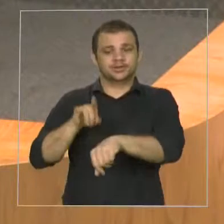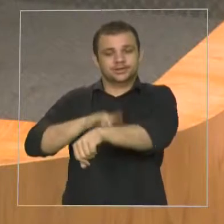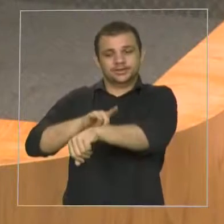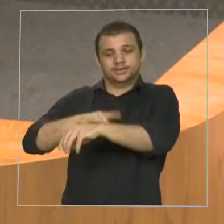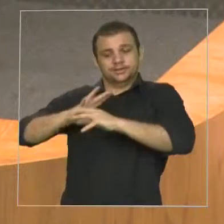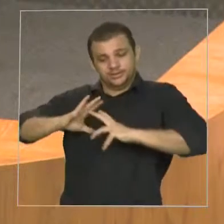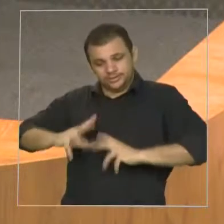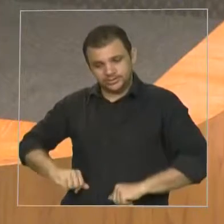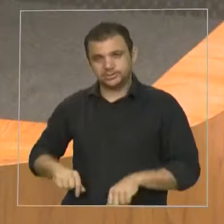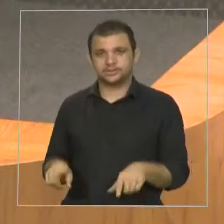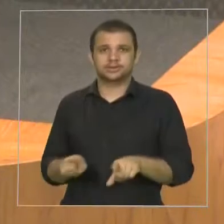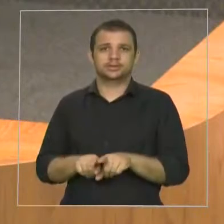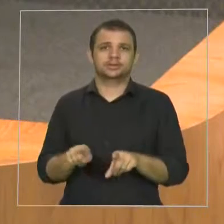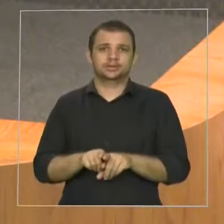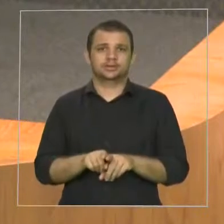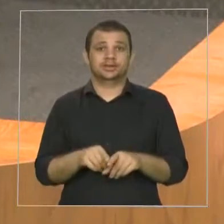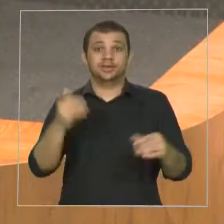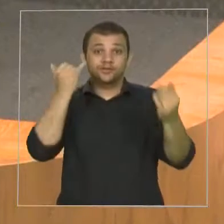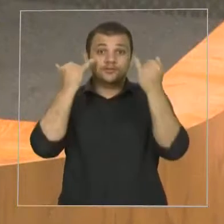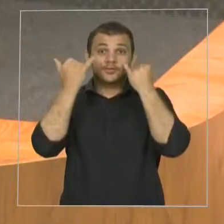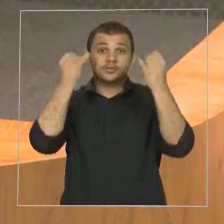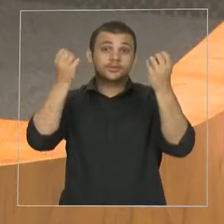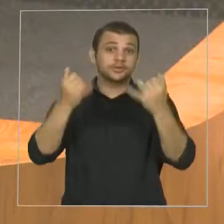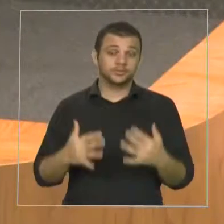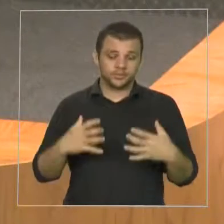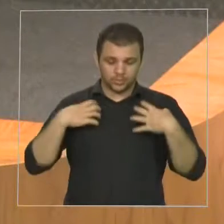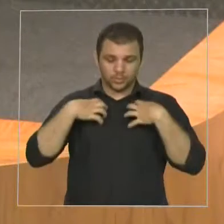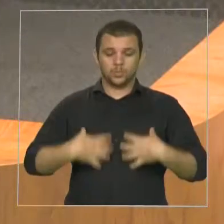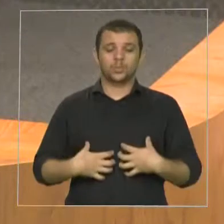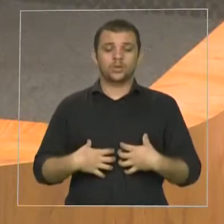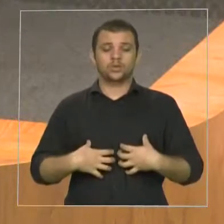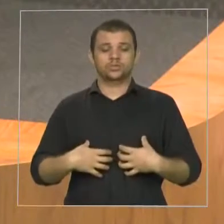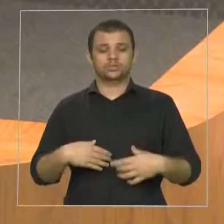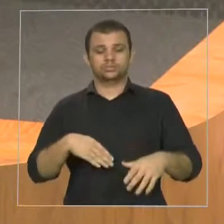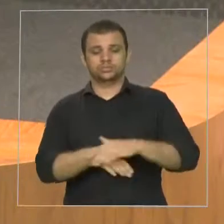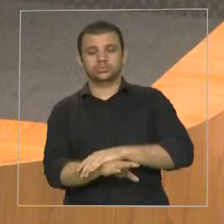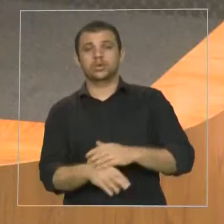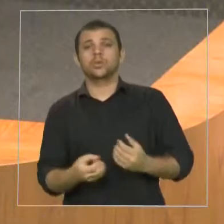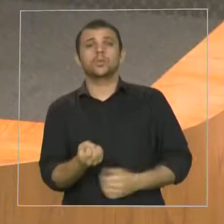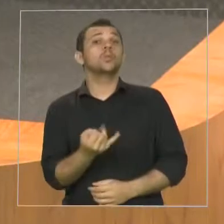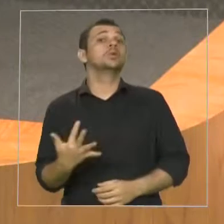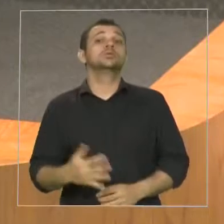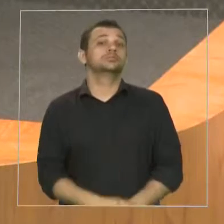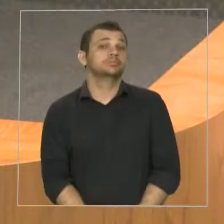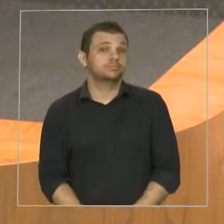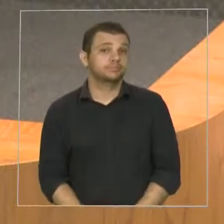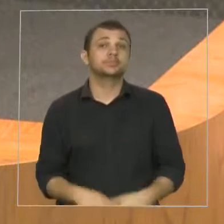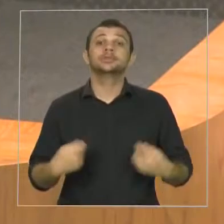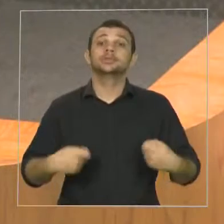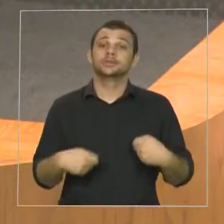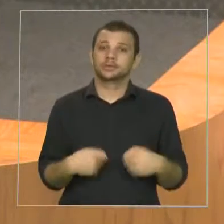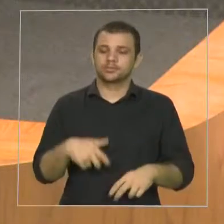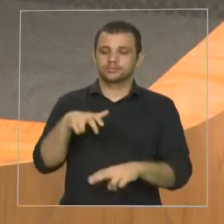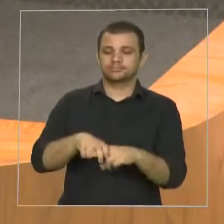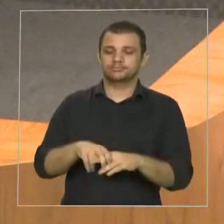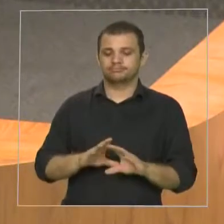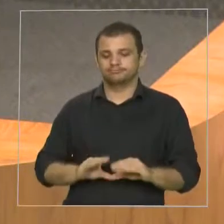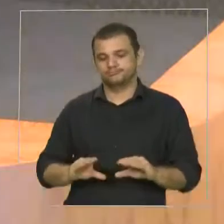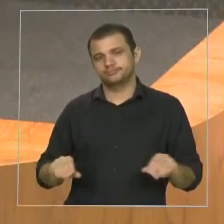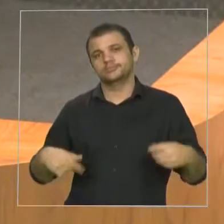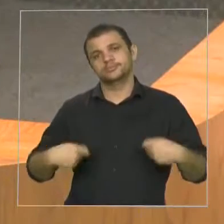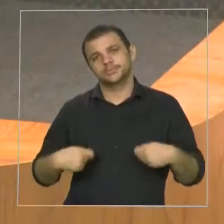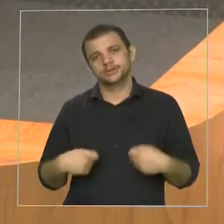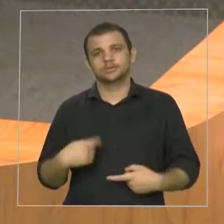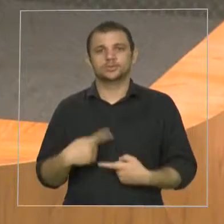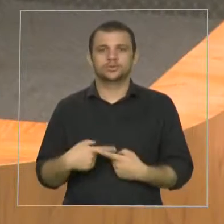de coletes e a disponibilização também de cadeiras acolchoadas, que hoje o que tem lá são bancos, não